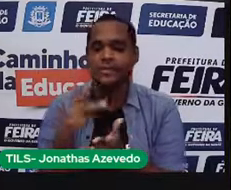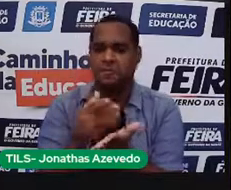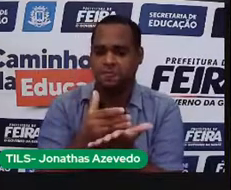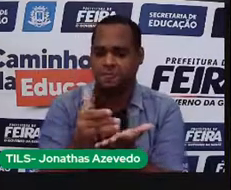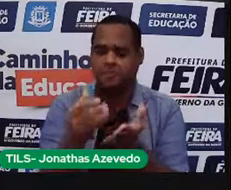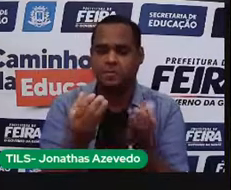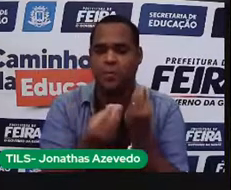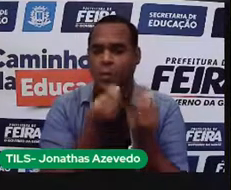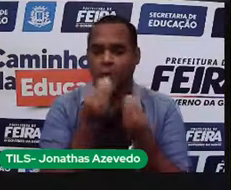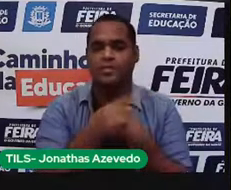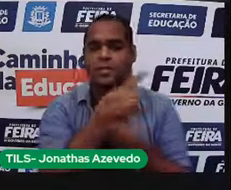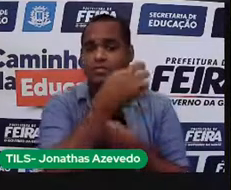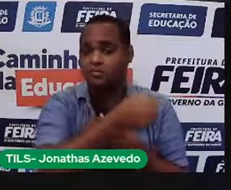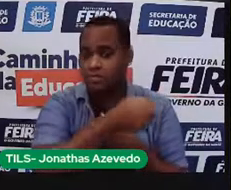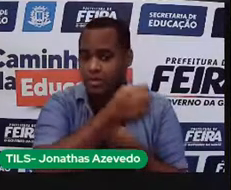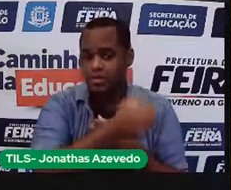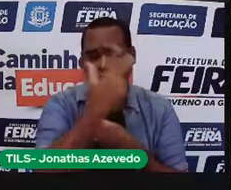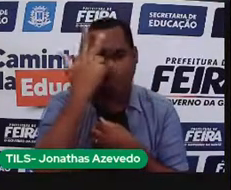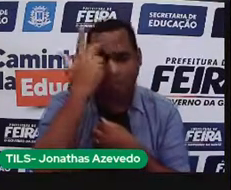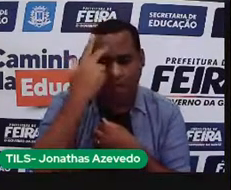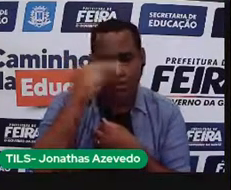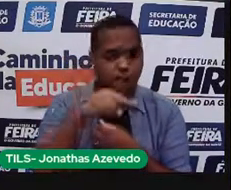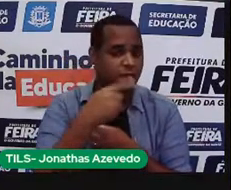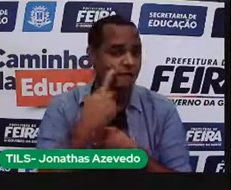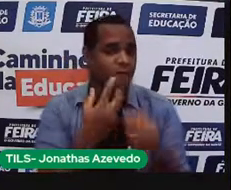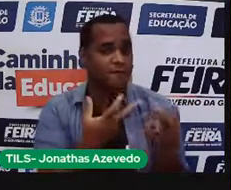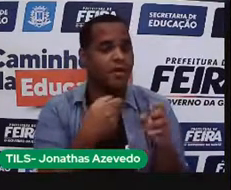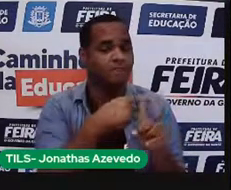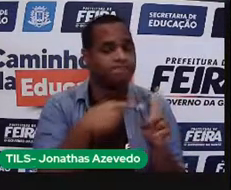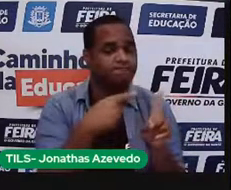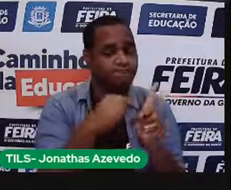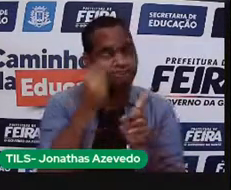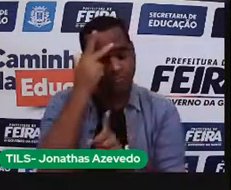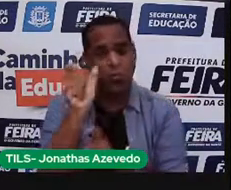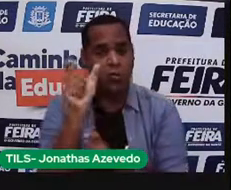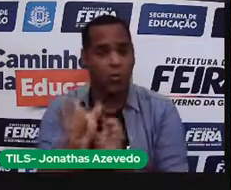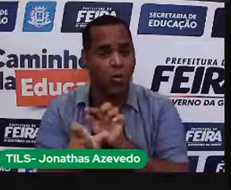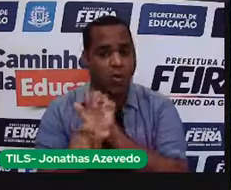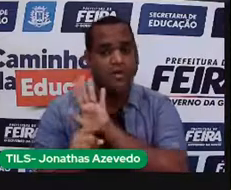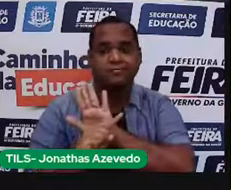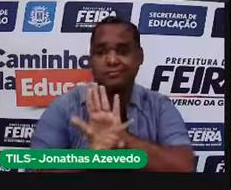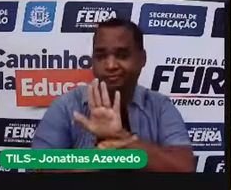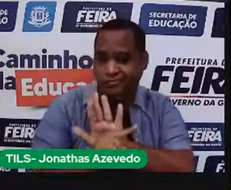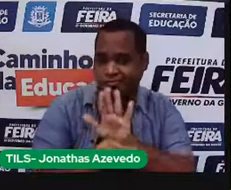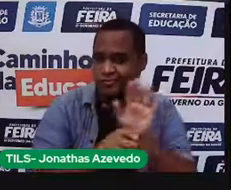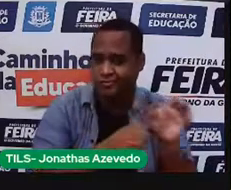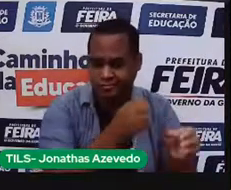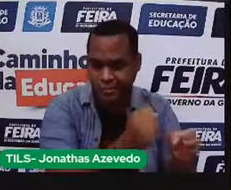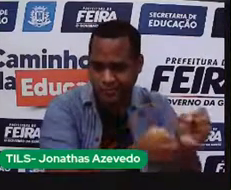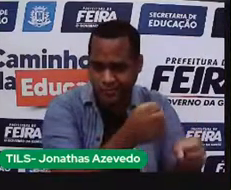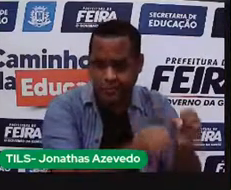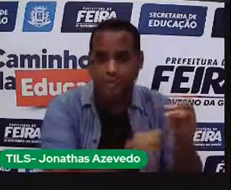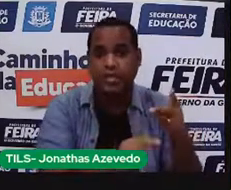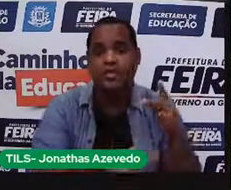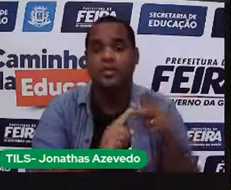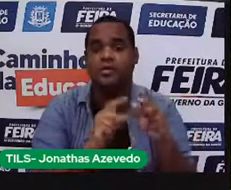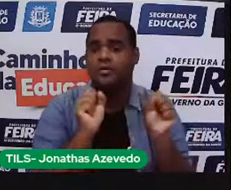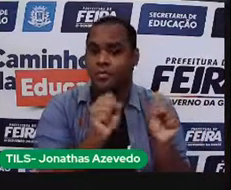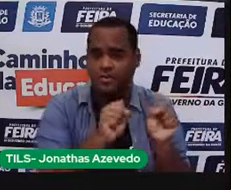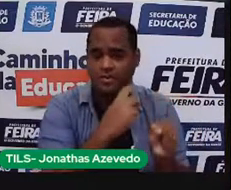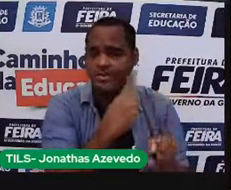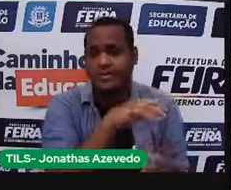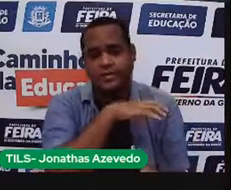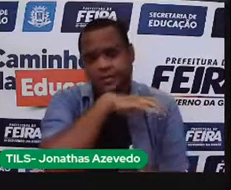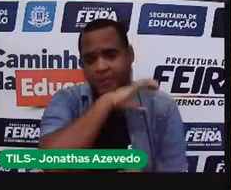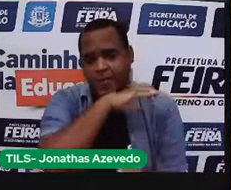leite é um material natural. A gente já viu que ele é semimanufaturado. Mas a gente também pode dizer que ele é de origem animal.